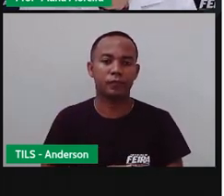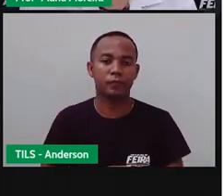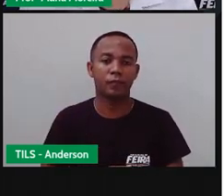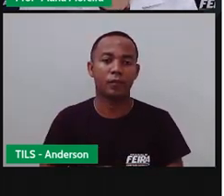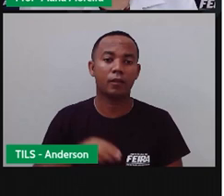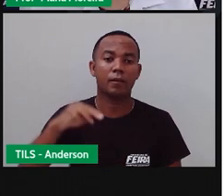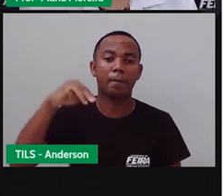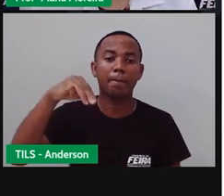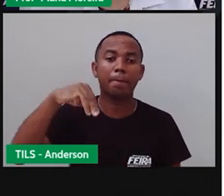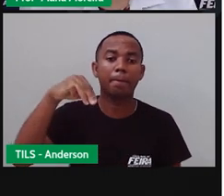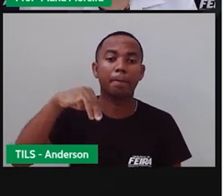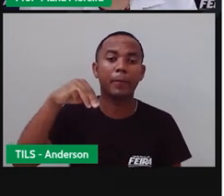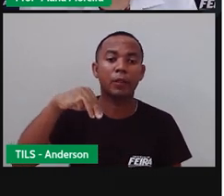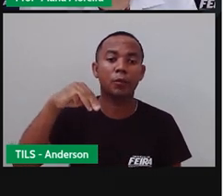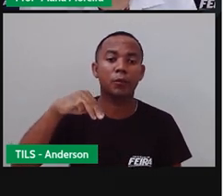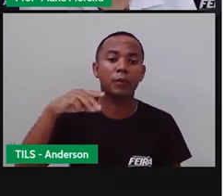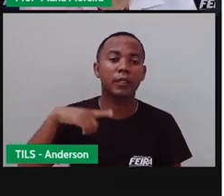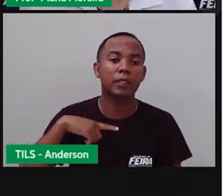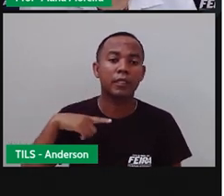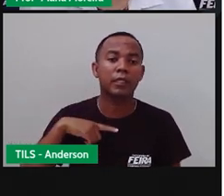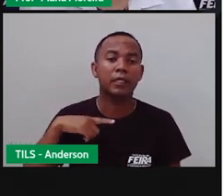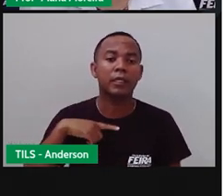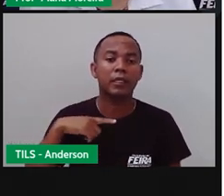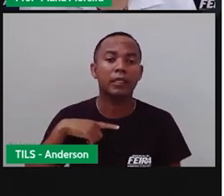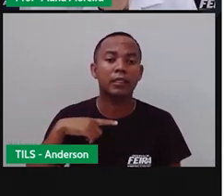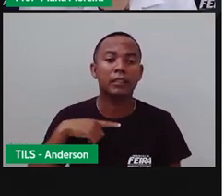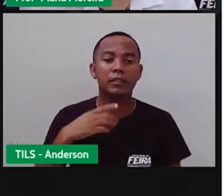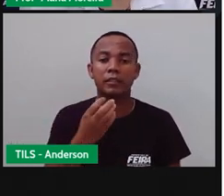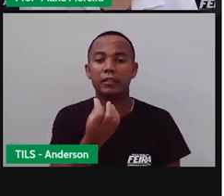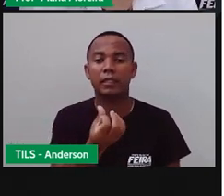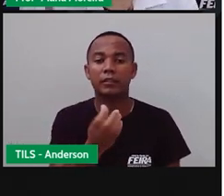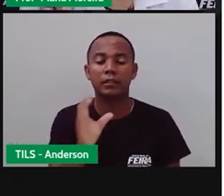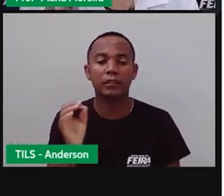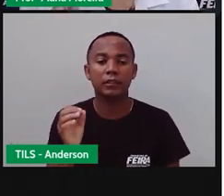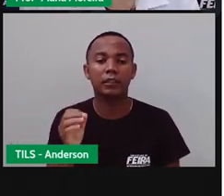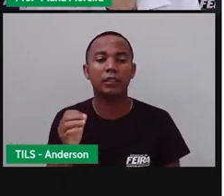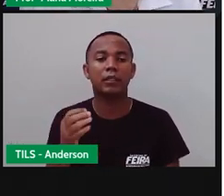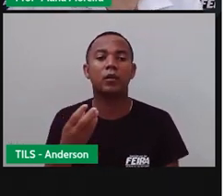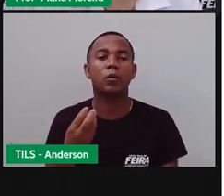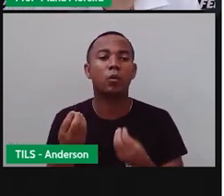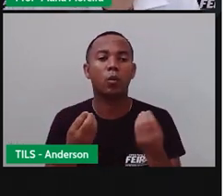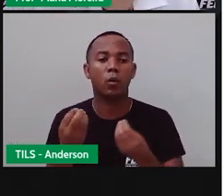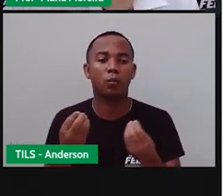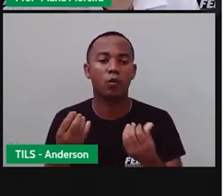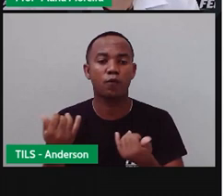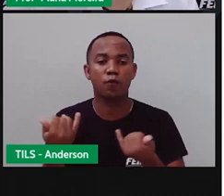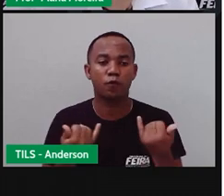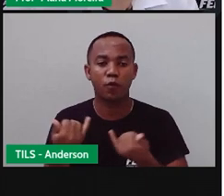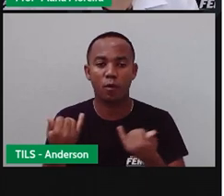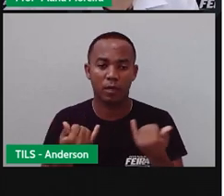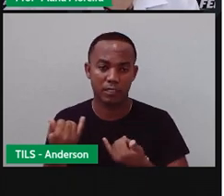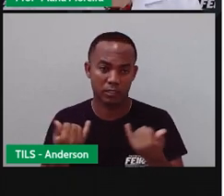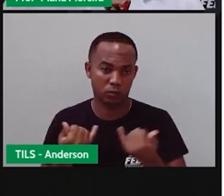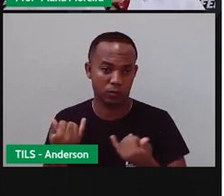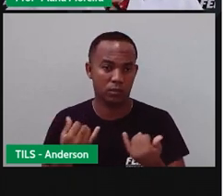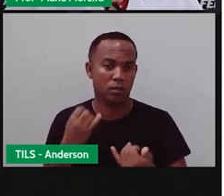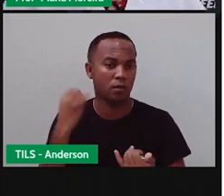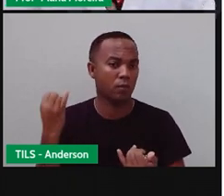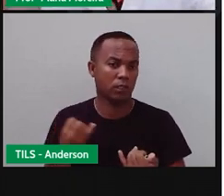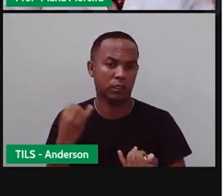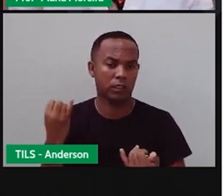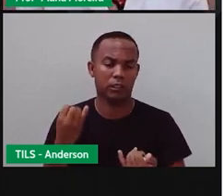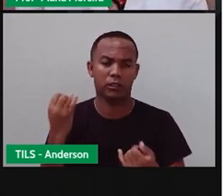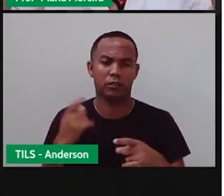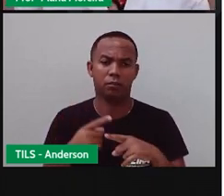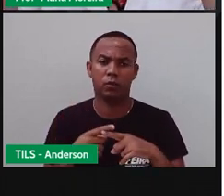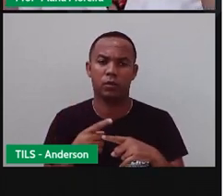minuto, tem quantos segundos? 60 segundos. Essas informações, elas são bem importantes. Por quê?